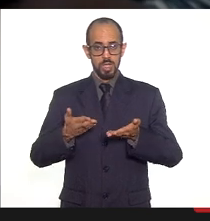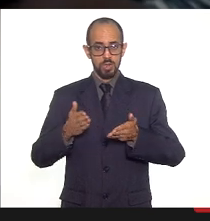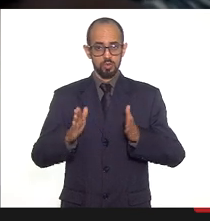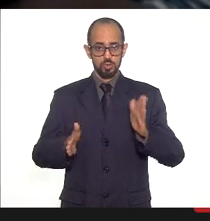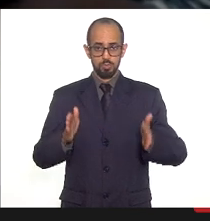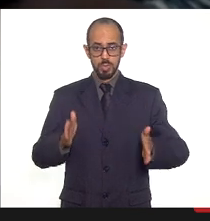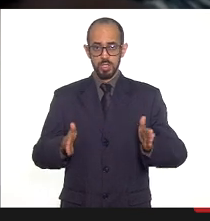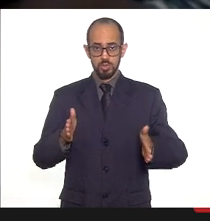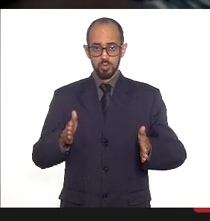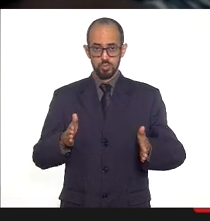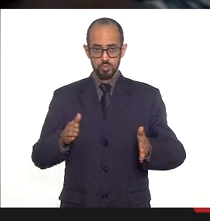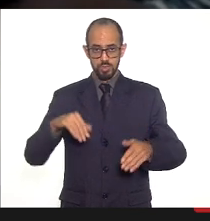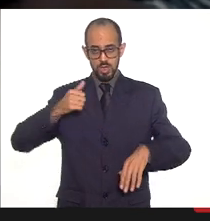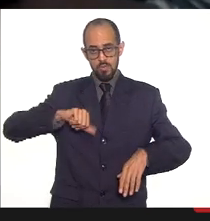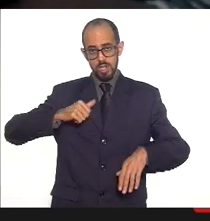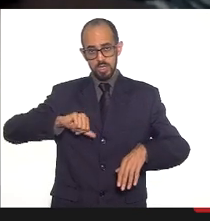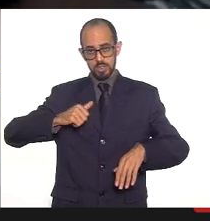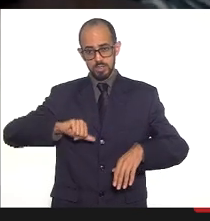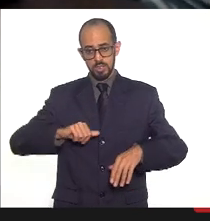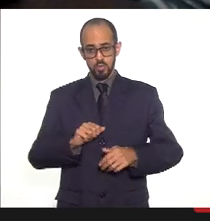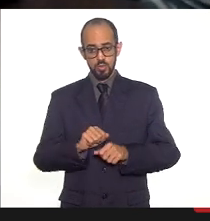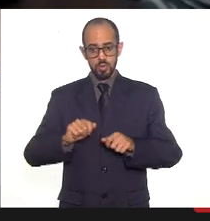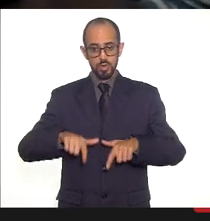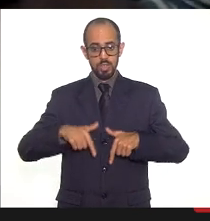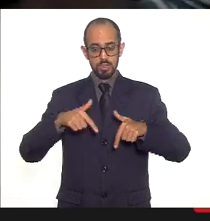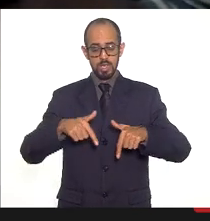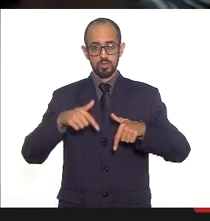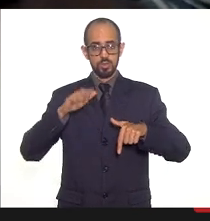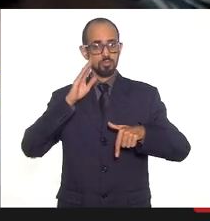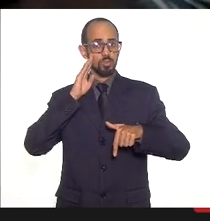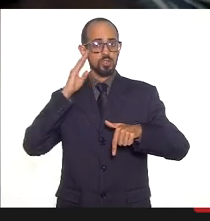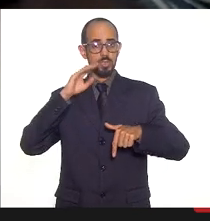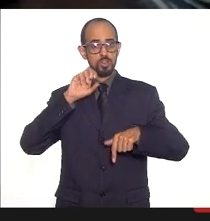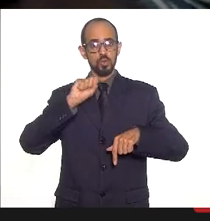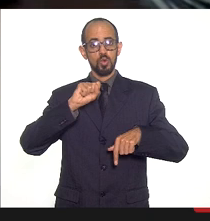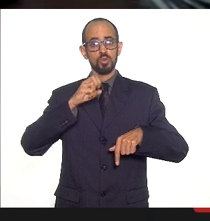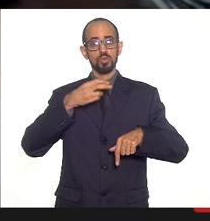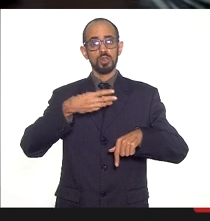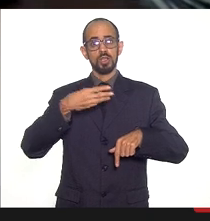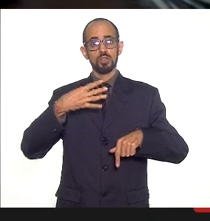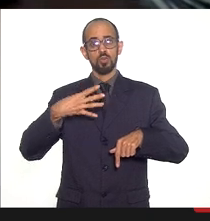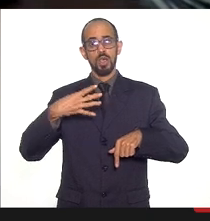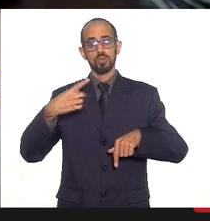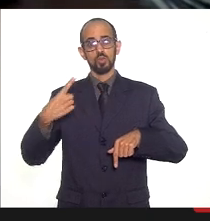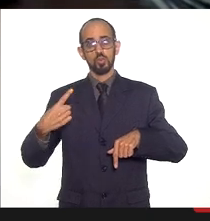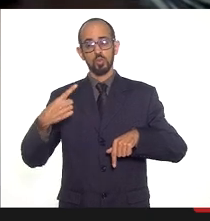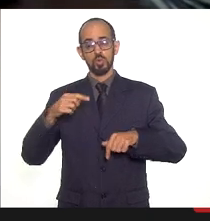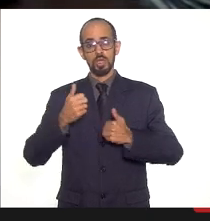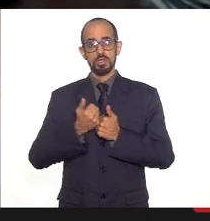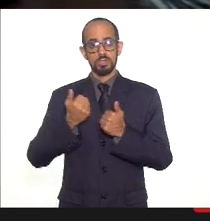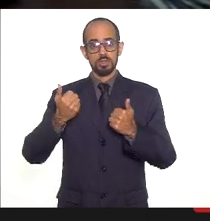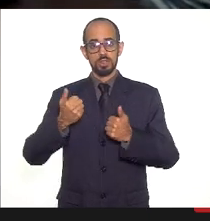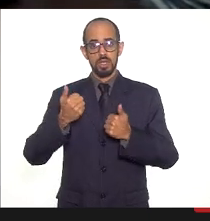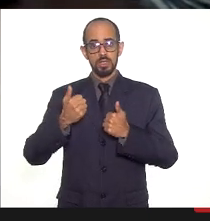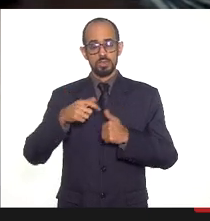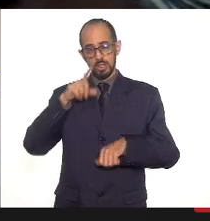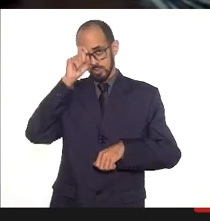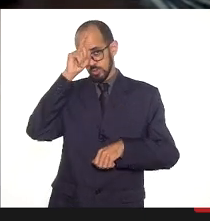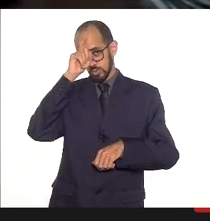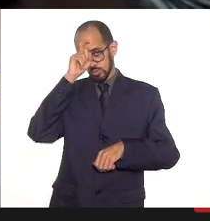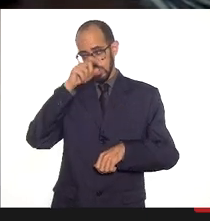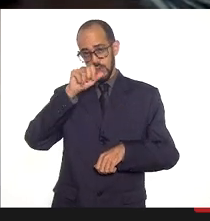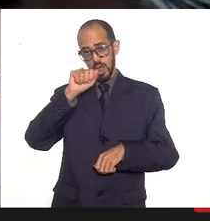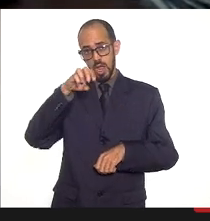destacam-se as ações 8341 assistência ambulatorial e